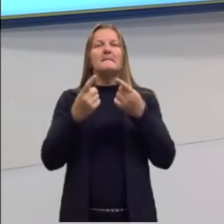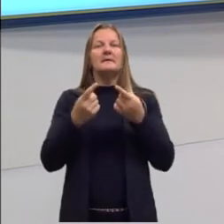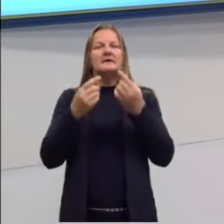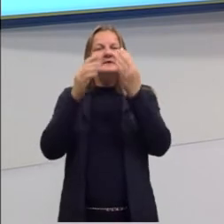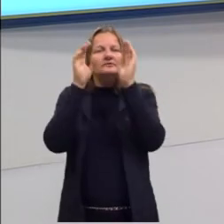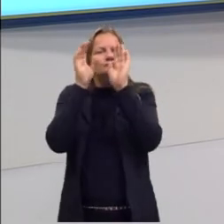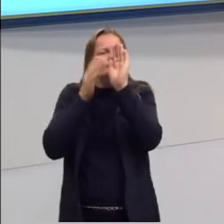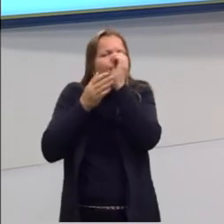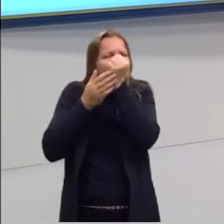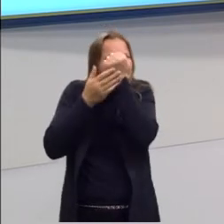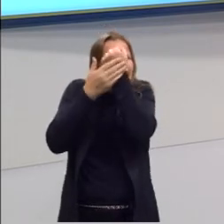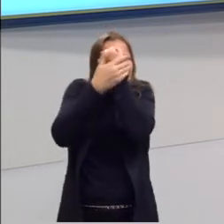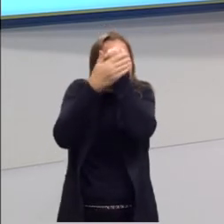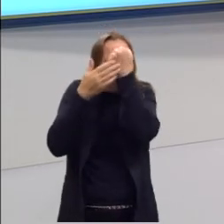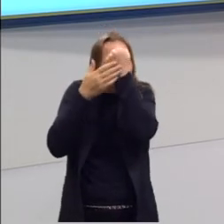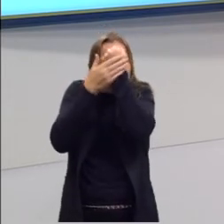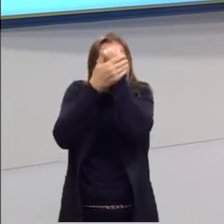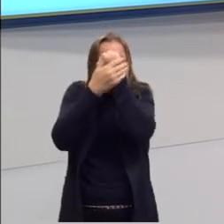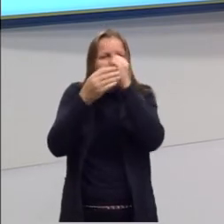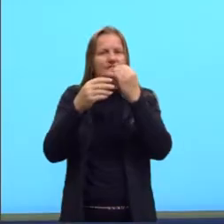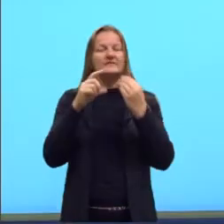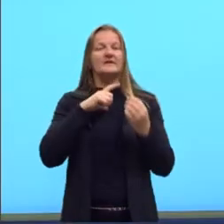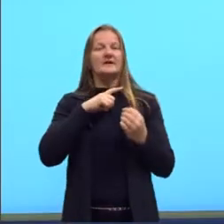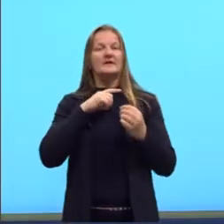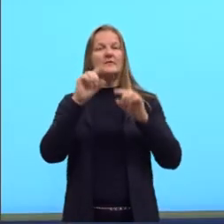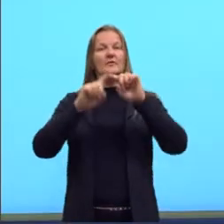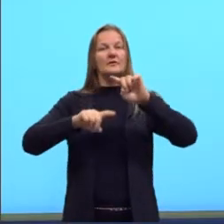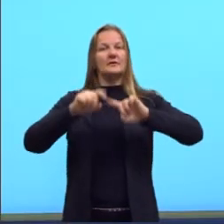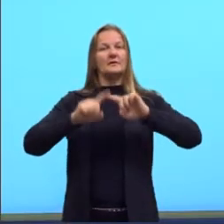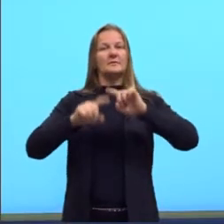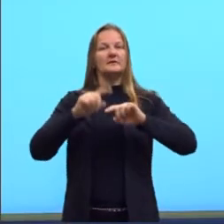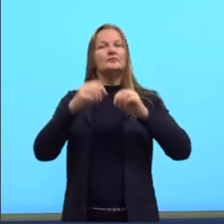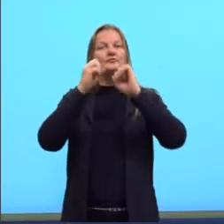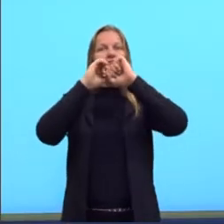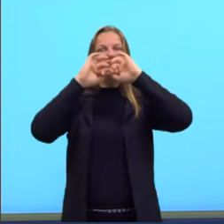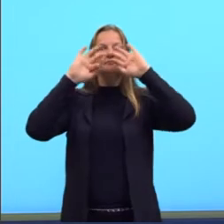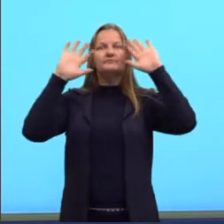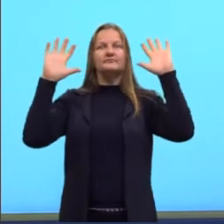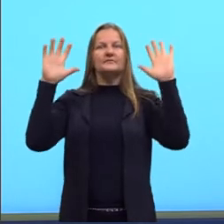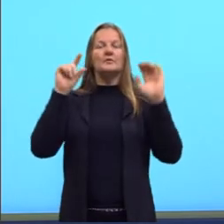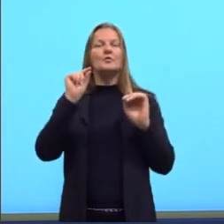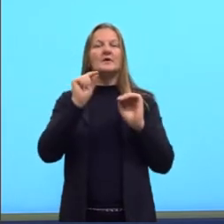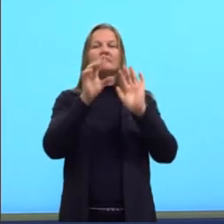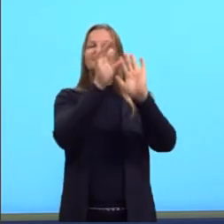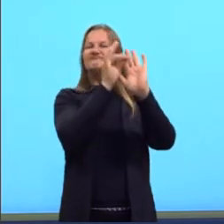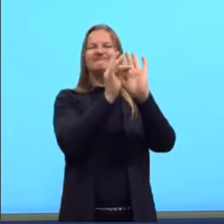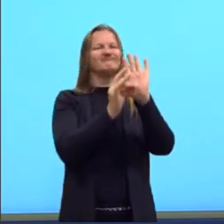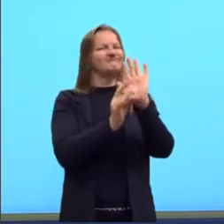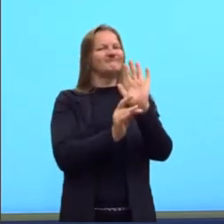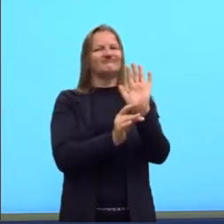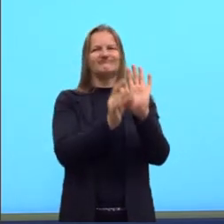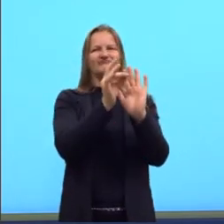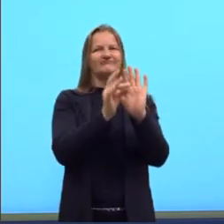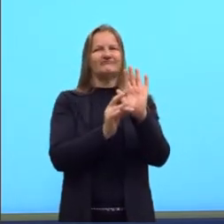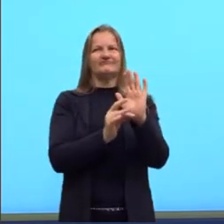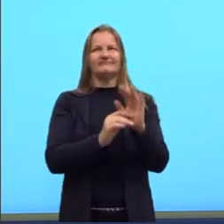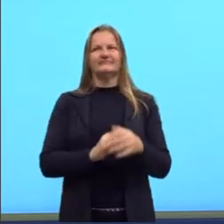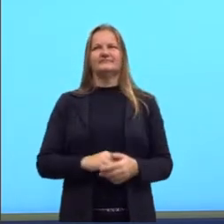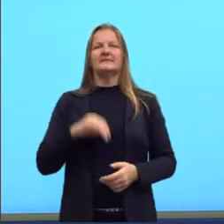escondidinho, eu tenho elementos que vão me fazer entender o que está acontecendo ali naquela